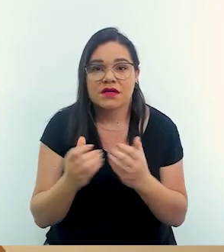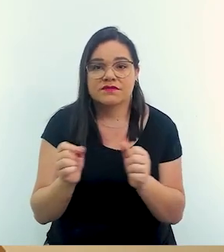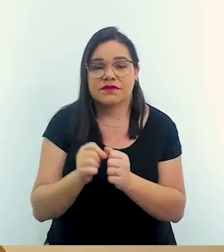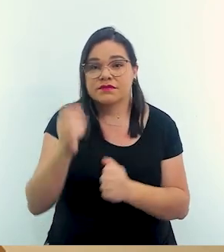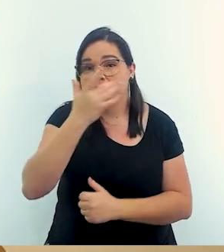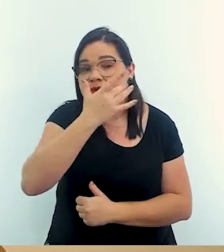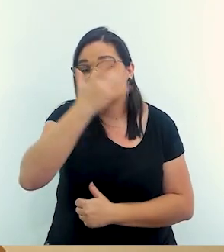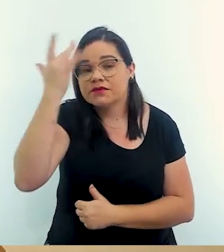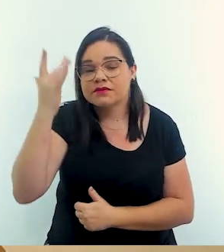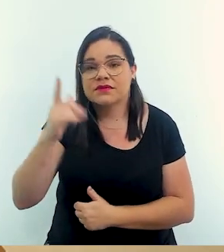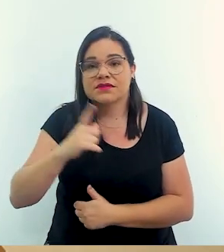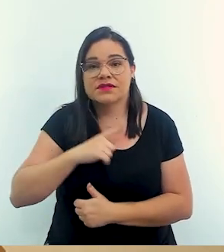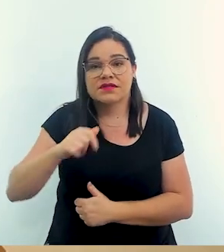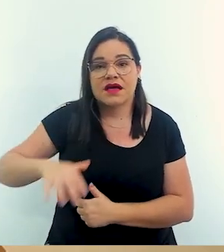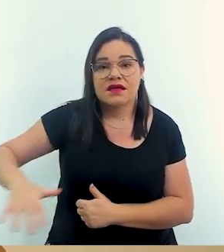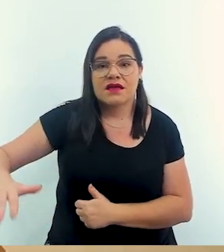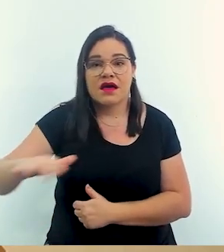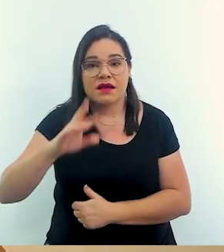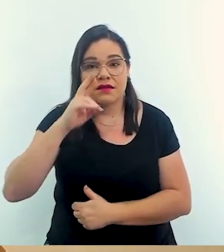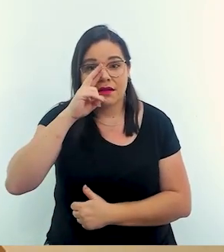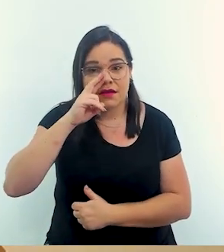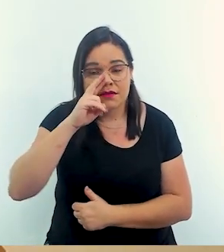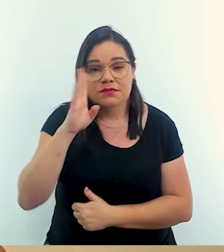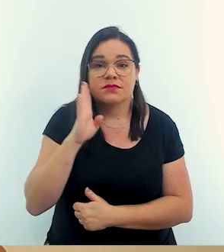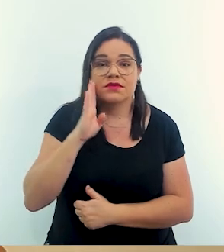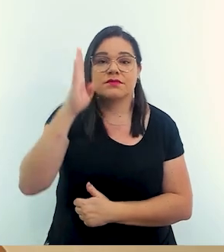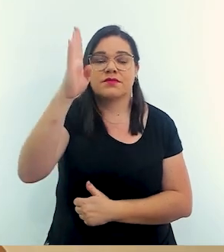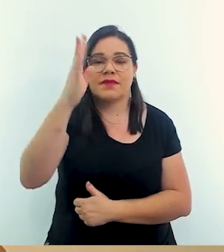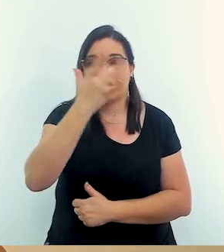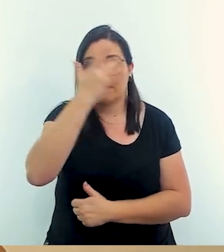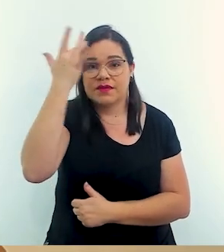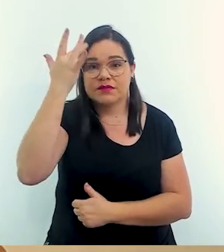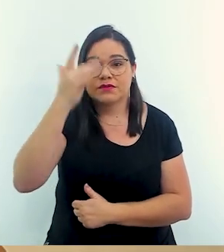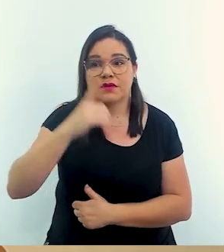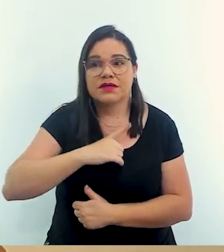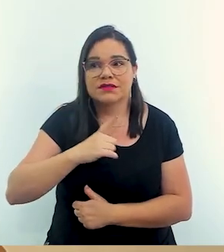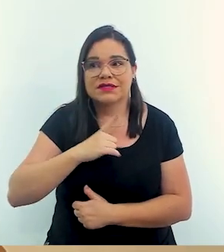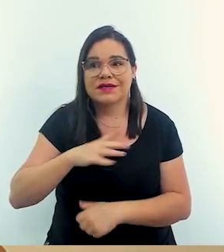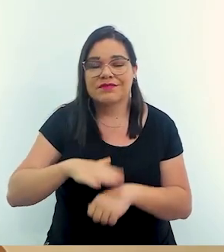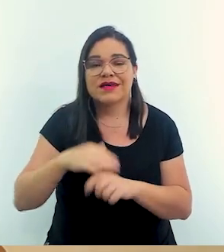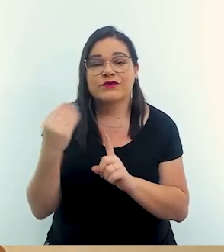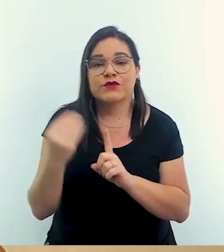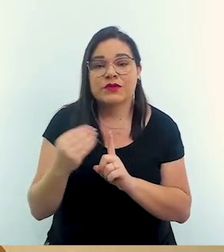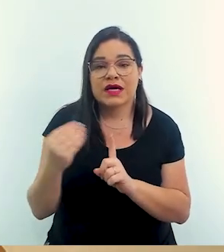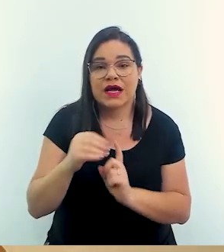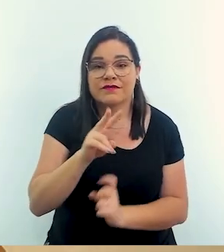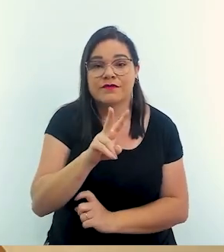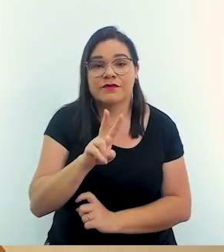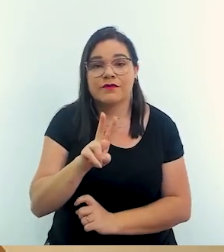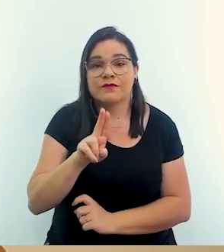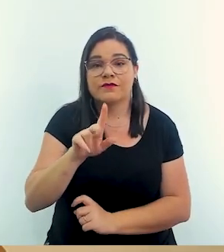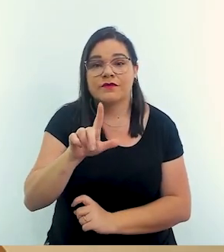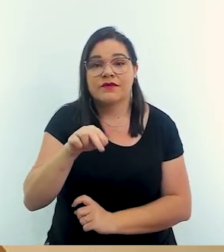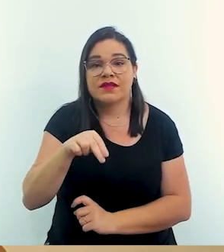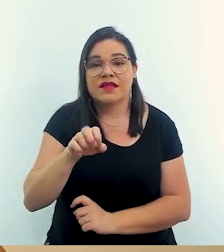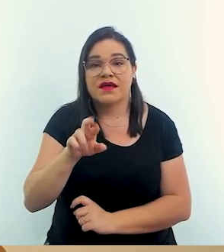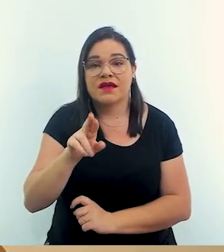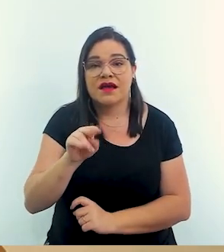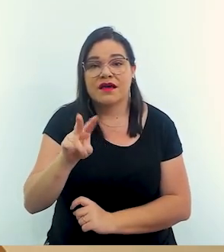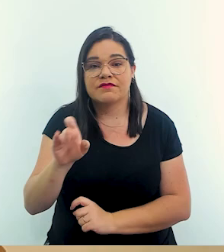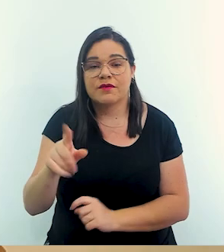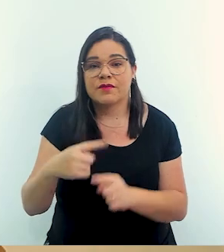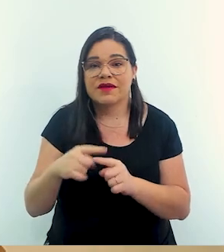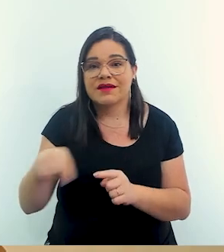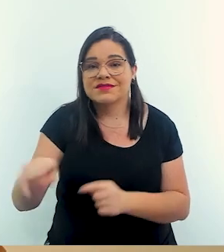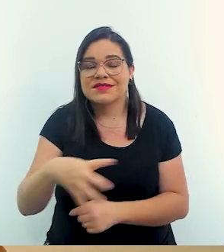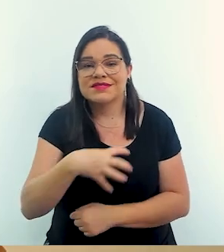a gente faz com pessoas que estão em área de risco principalmente essas pessoas que são mais vulneráveis porque elas começam a